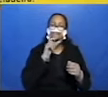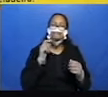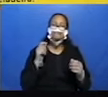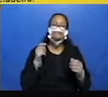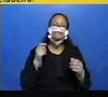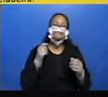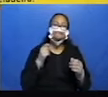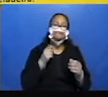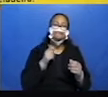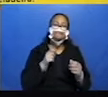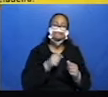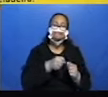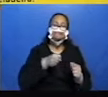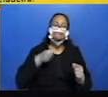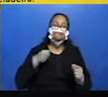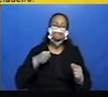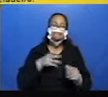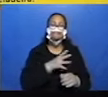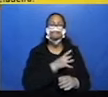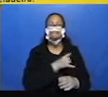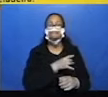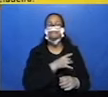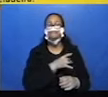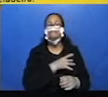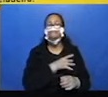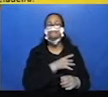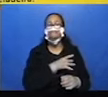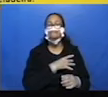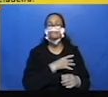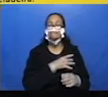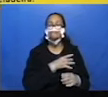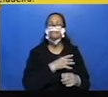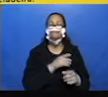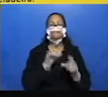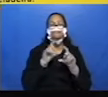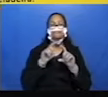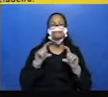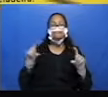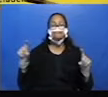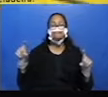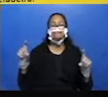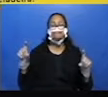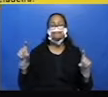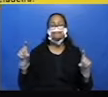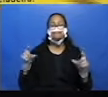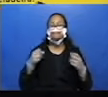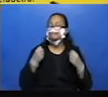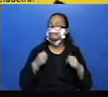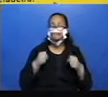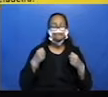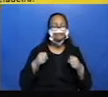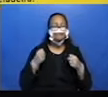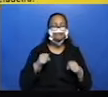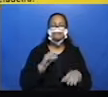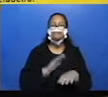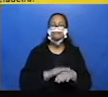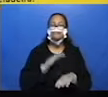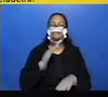que causou medo, tá? Então, foi uma situação, uma frase, tá? Não precisa mais do que isso.